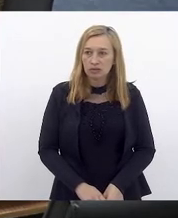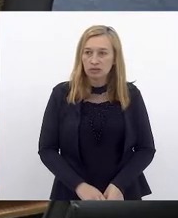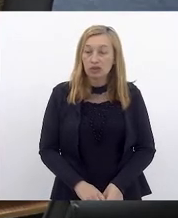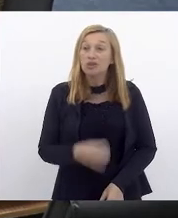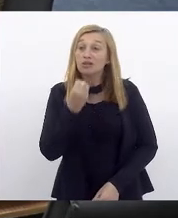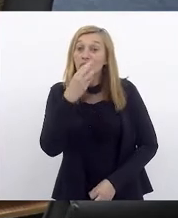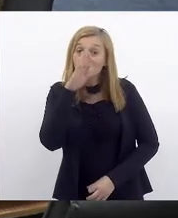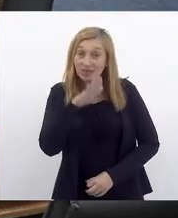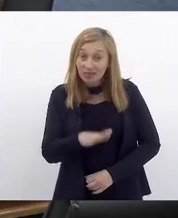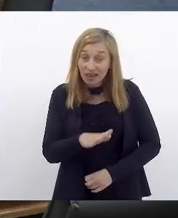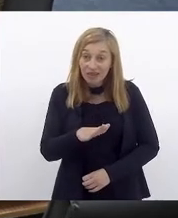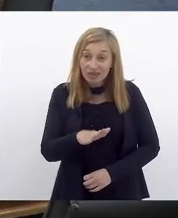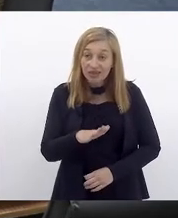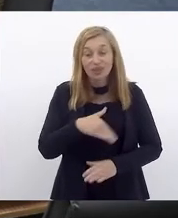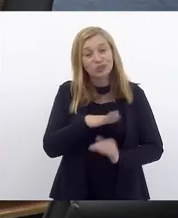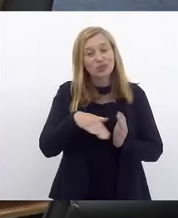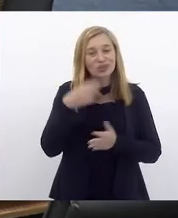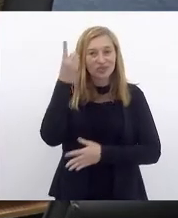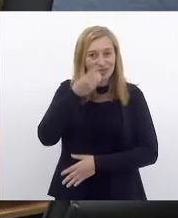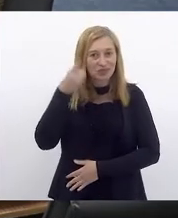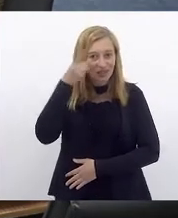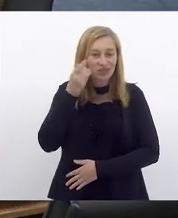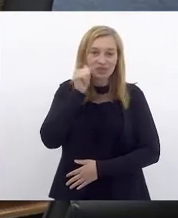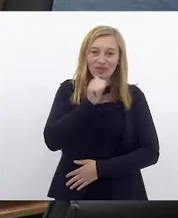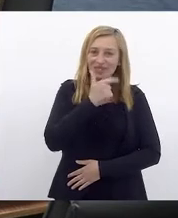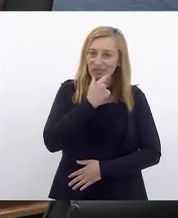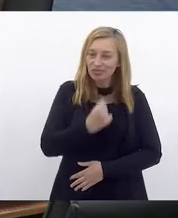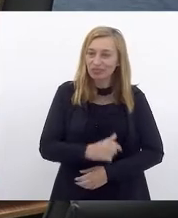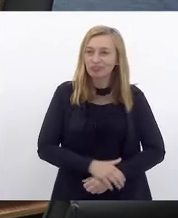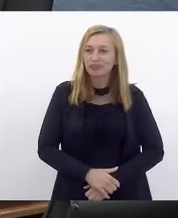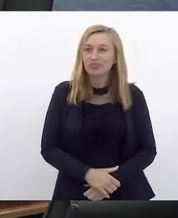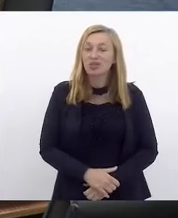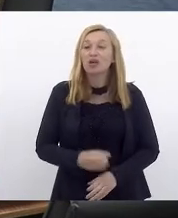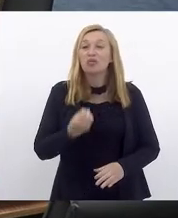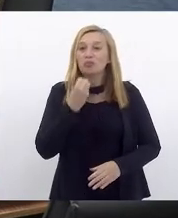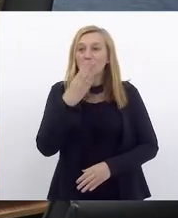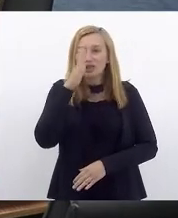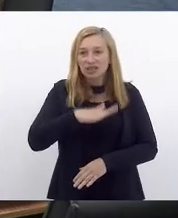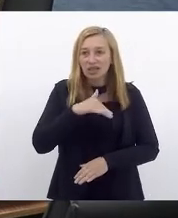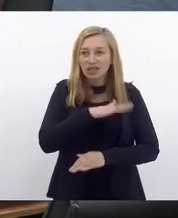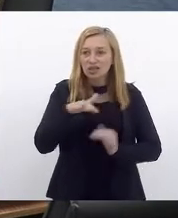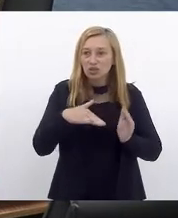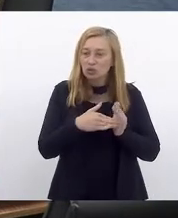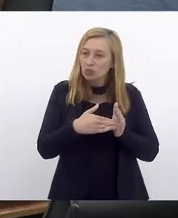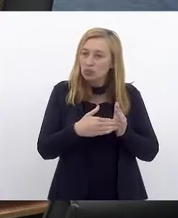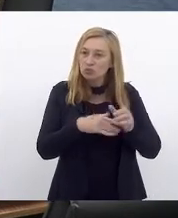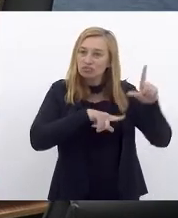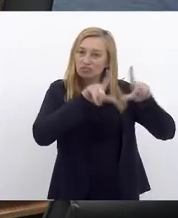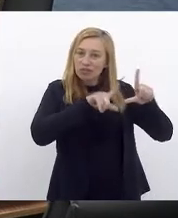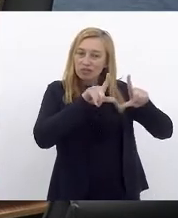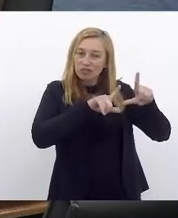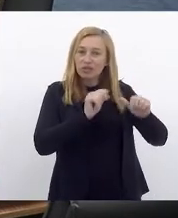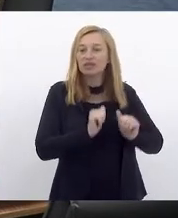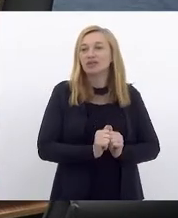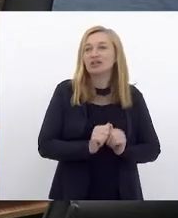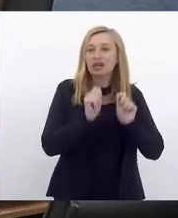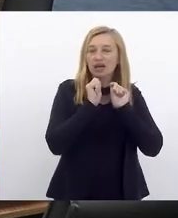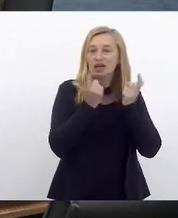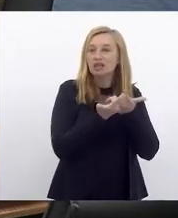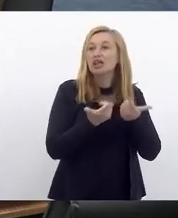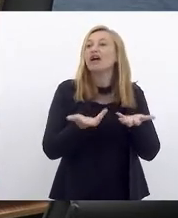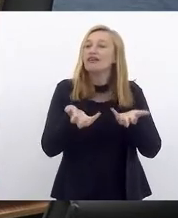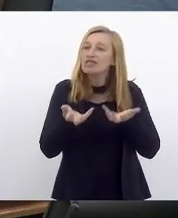Boa tarde, senhores e senhoras deputadas e deputadas. Boa tarde a todos que nos assistem. Quero fazer referência